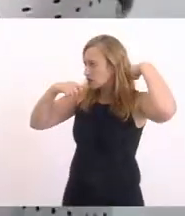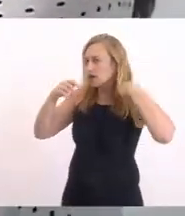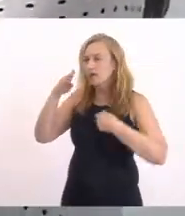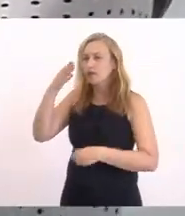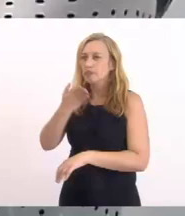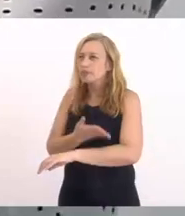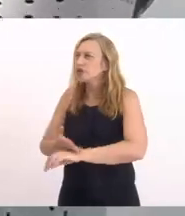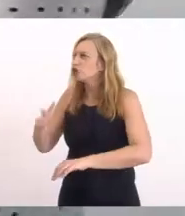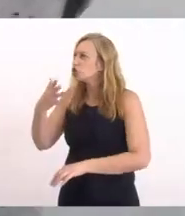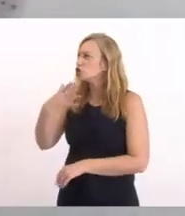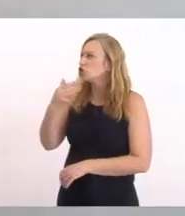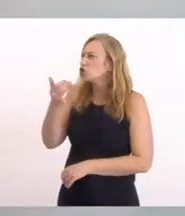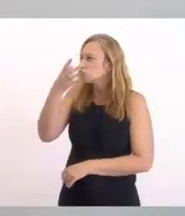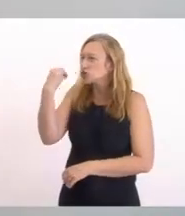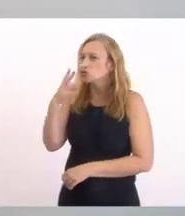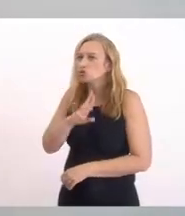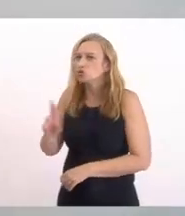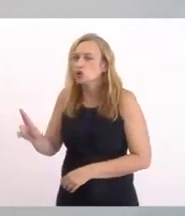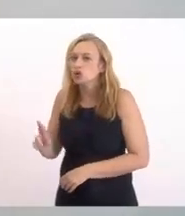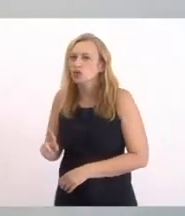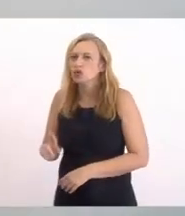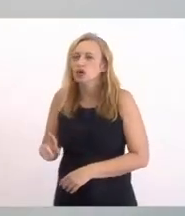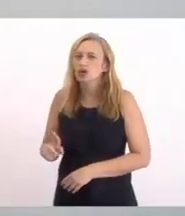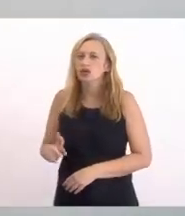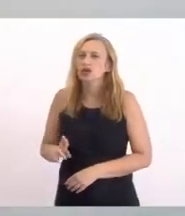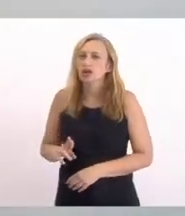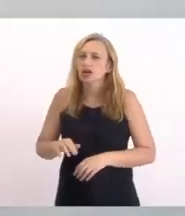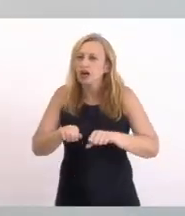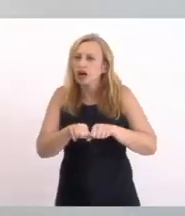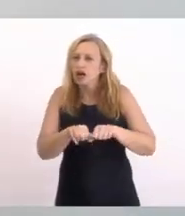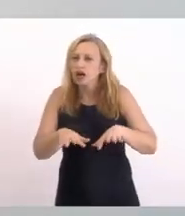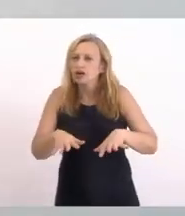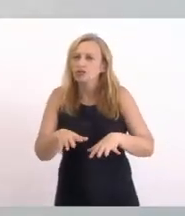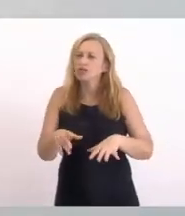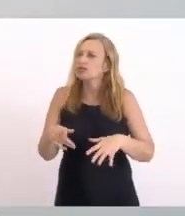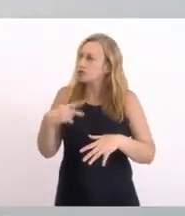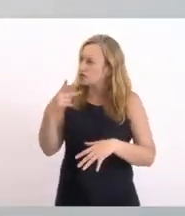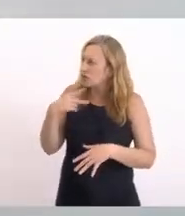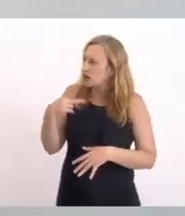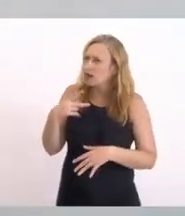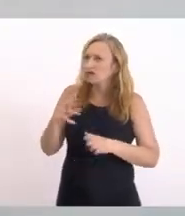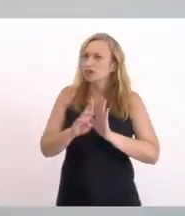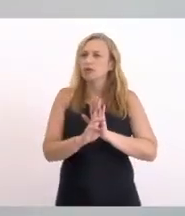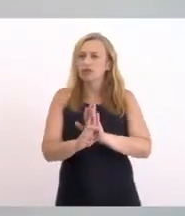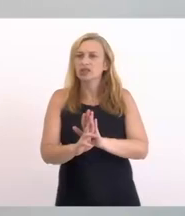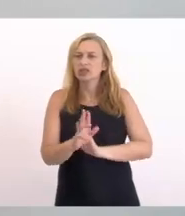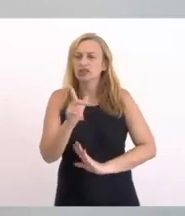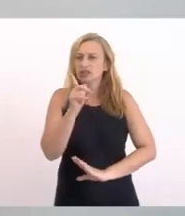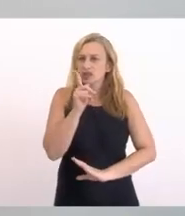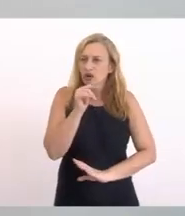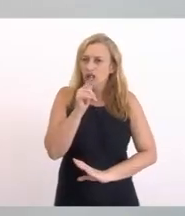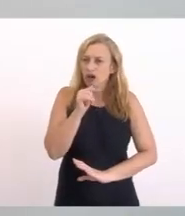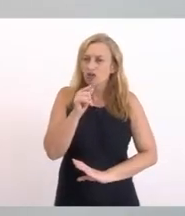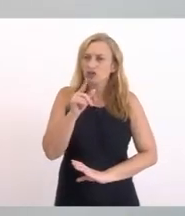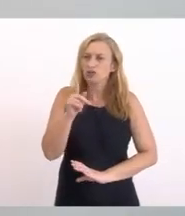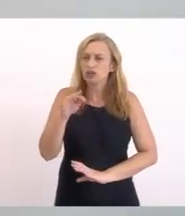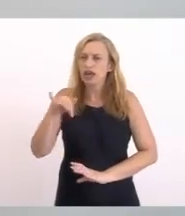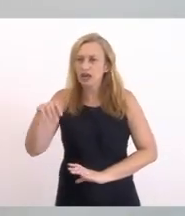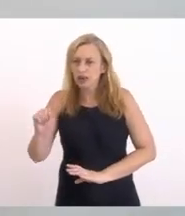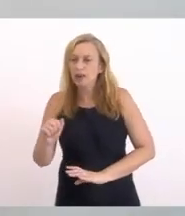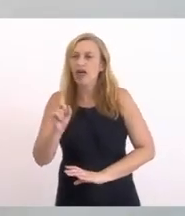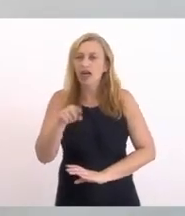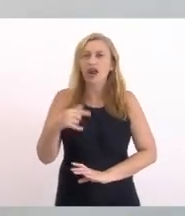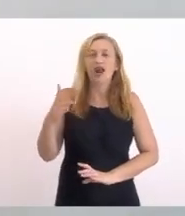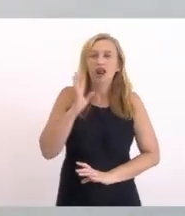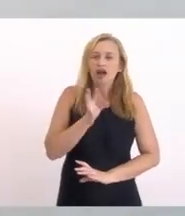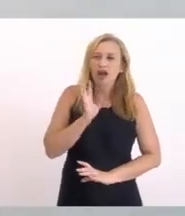nome Nós temos que saber Henrique A abrangência Foi bem citada Pelo representante Águas do Tornaíba É muito legal